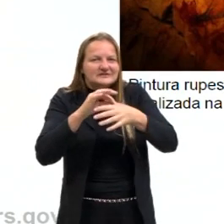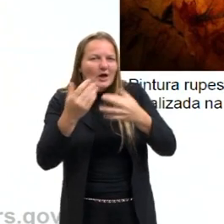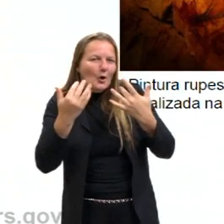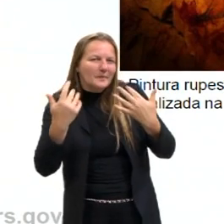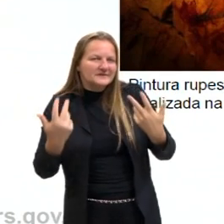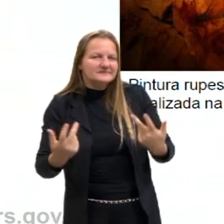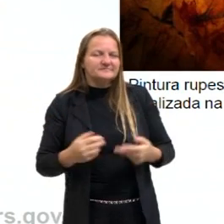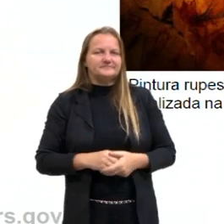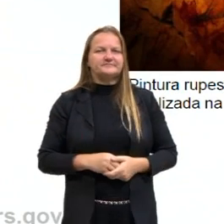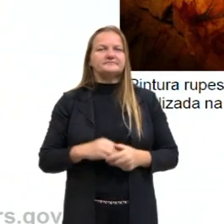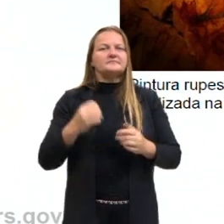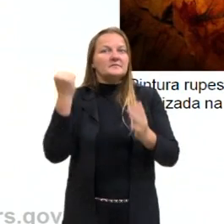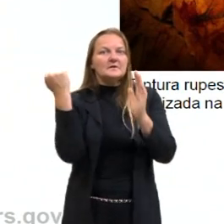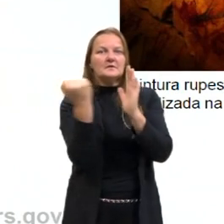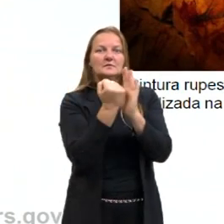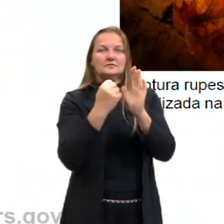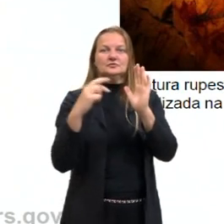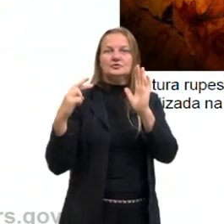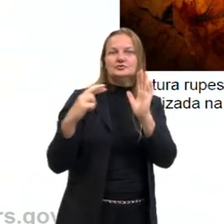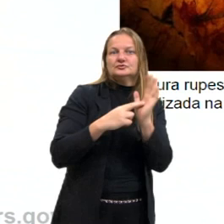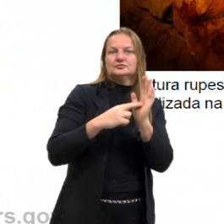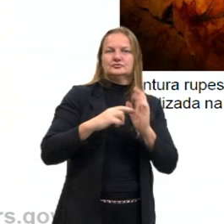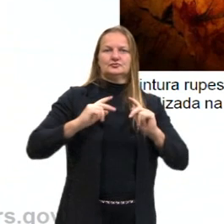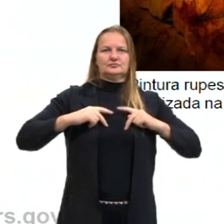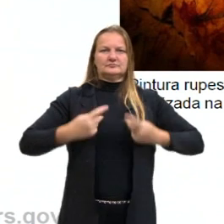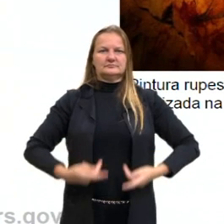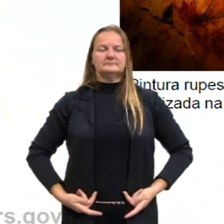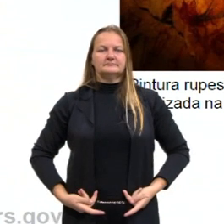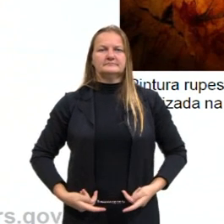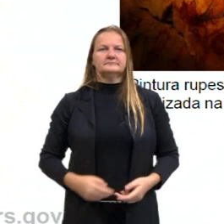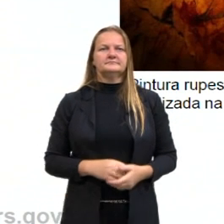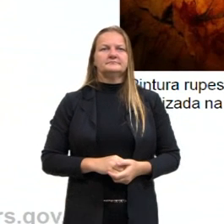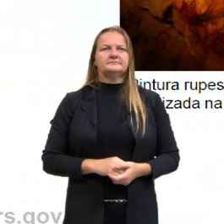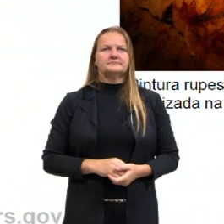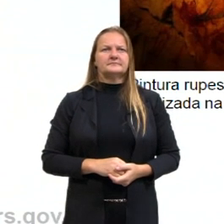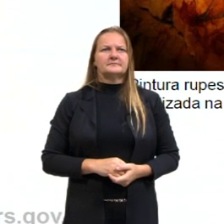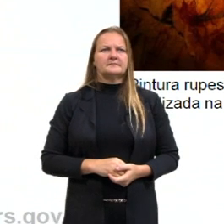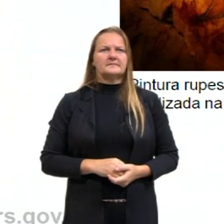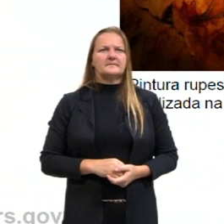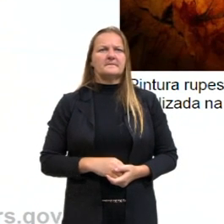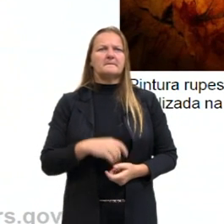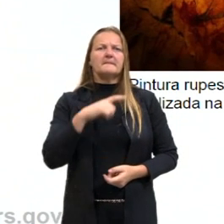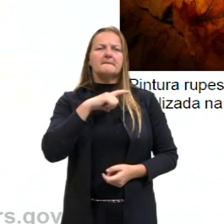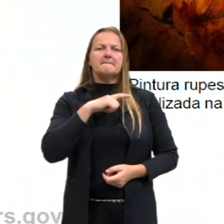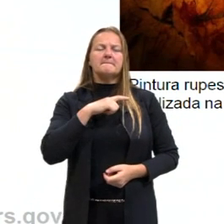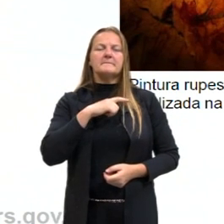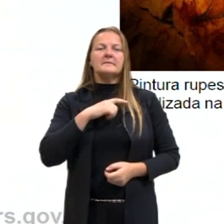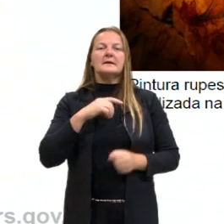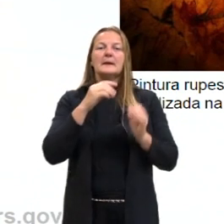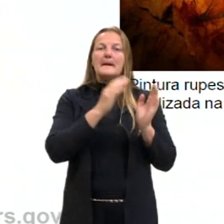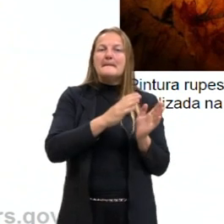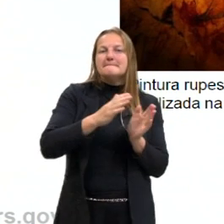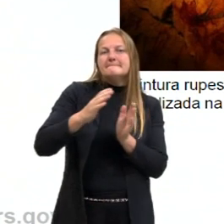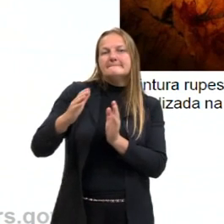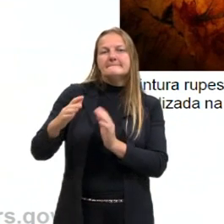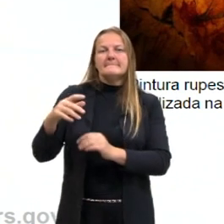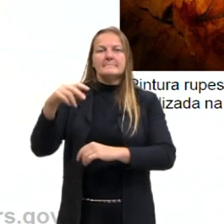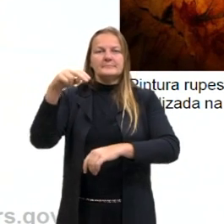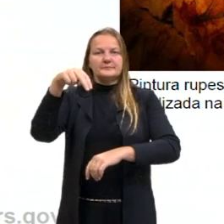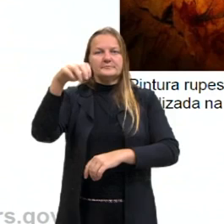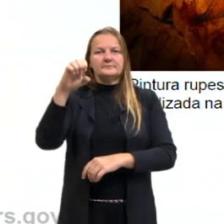aí nós temos os domens, que representam esse período neolítico, porque o período neolítico é